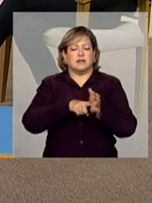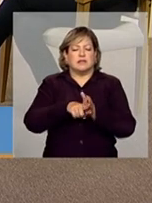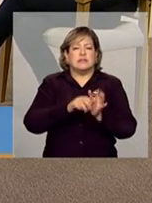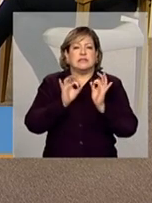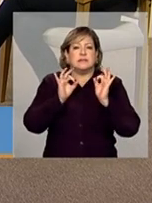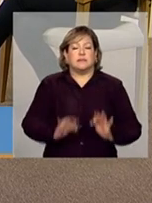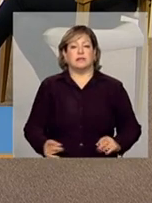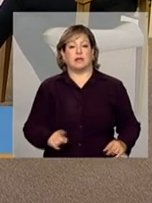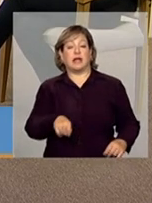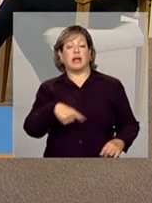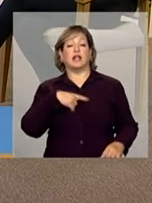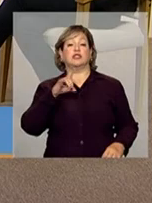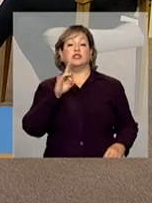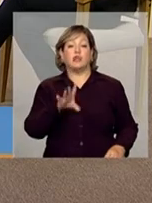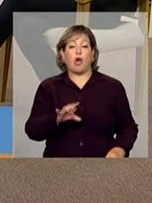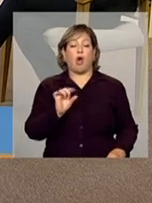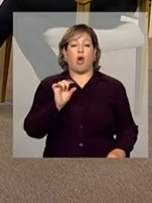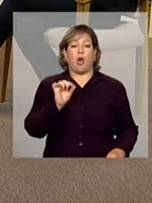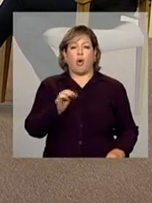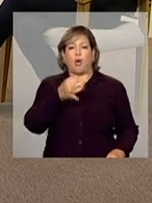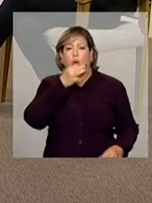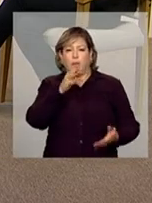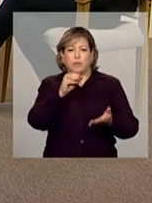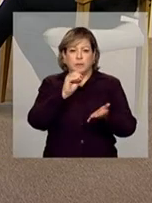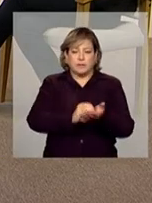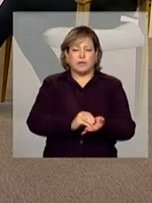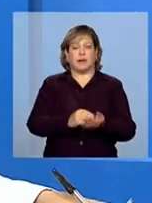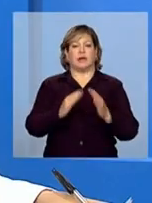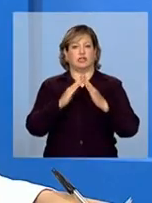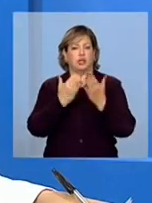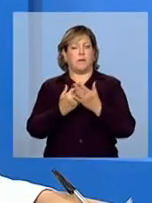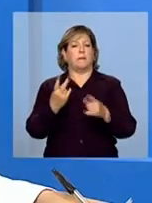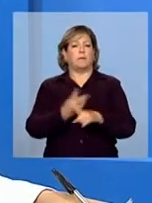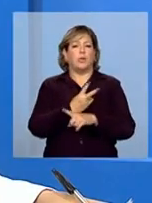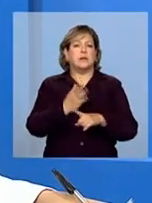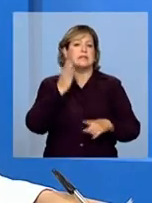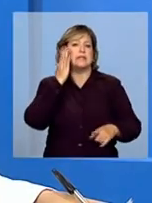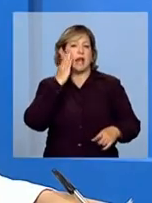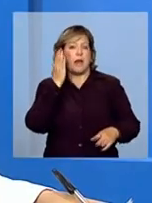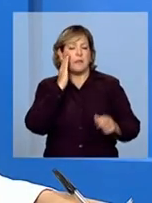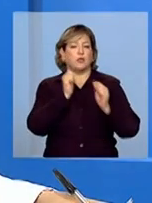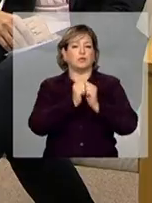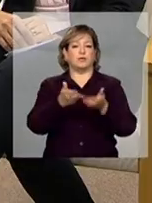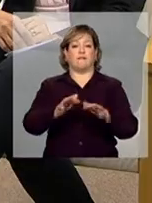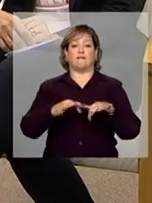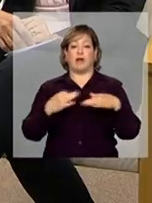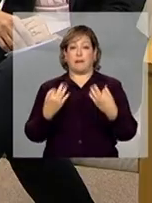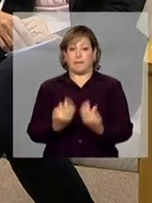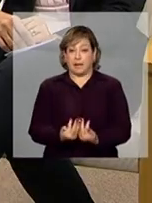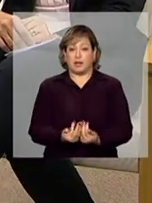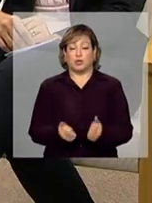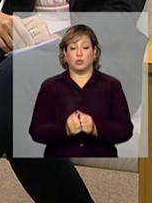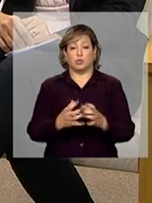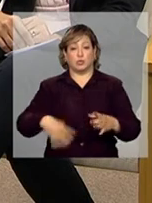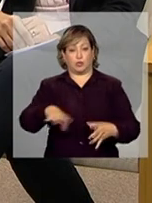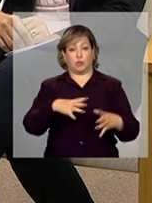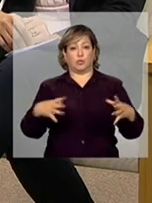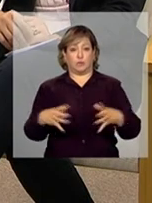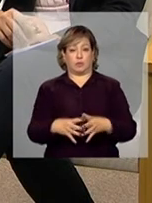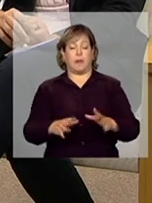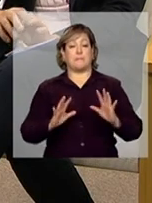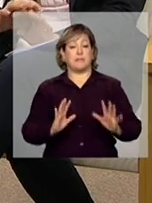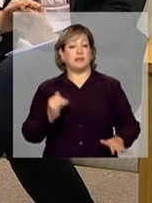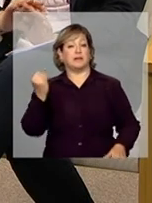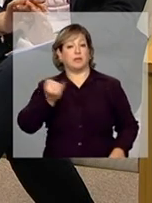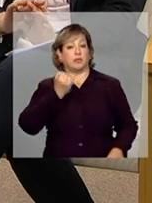que a escola procura apurar junto às famílias, junto à comunidade. Mas, é importante que